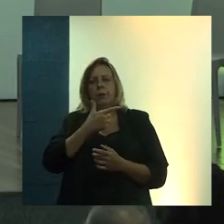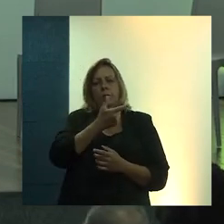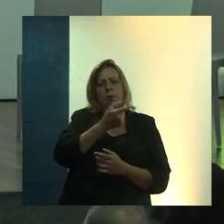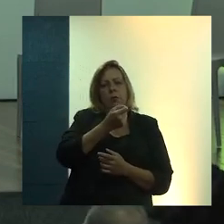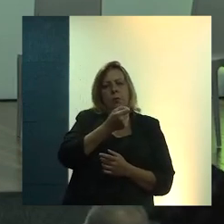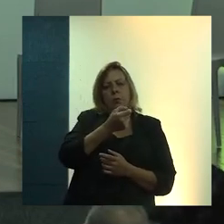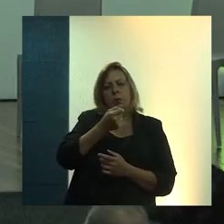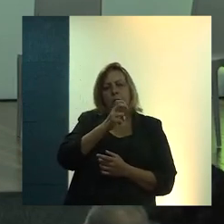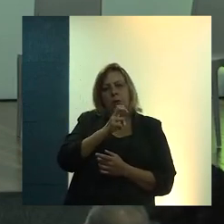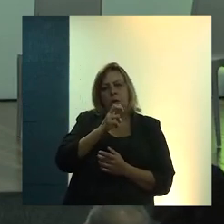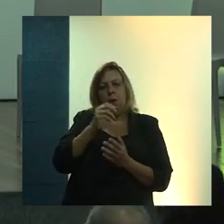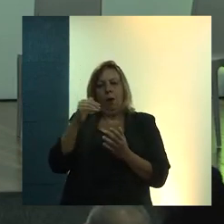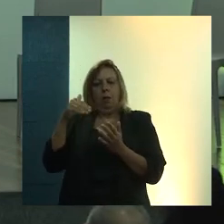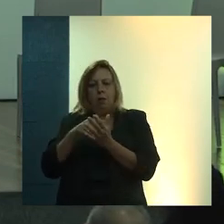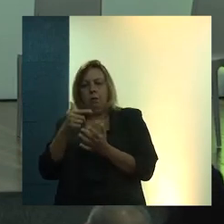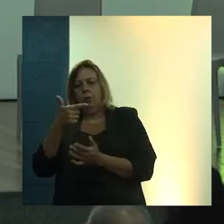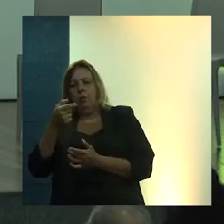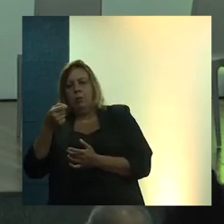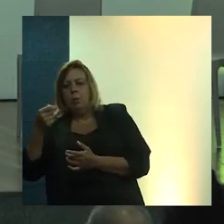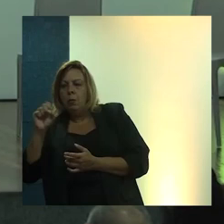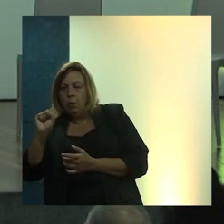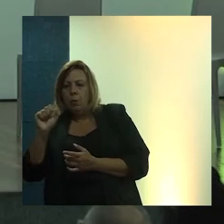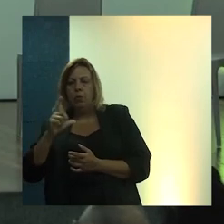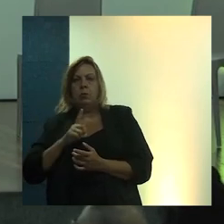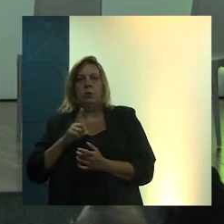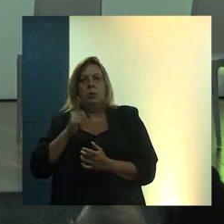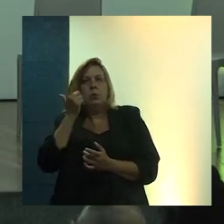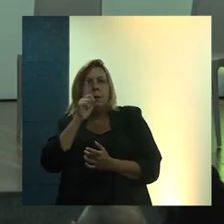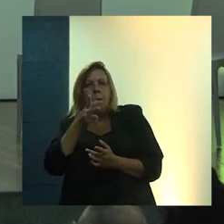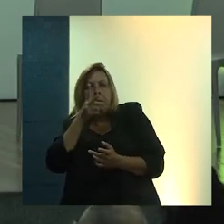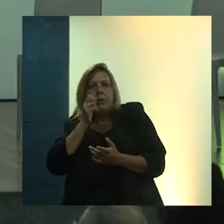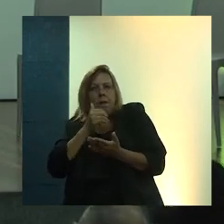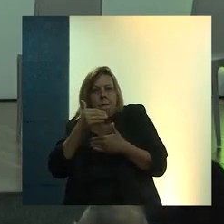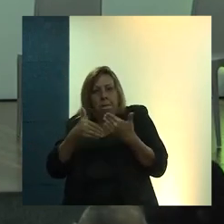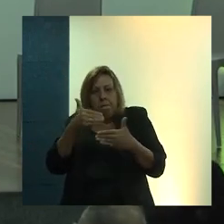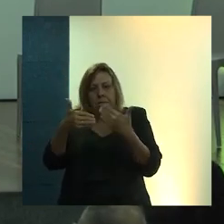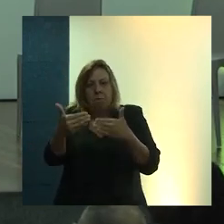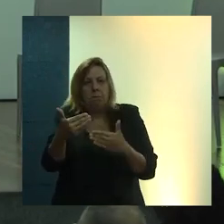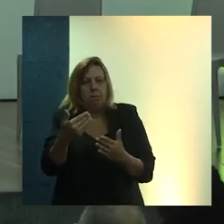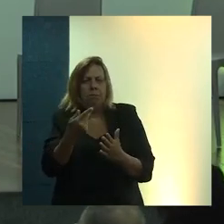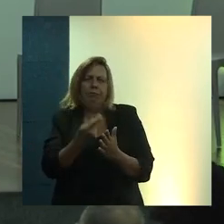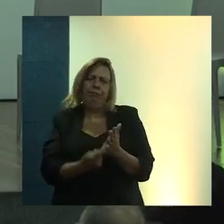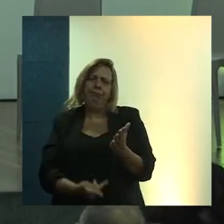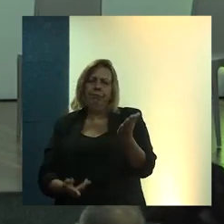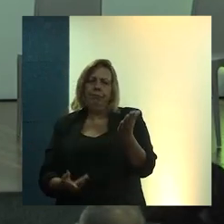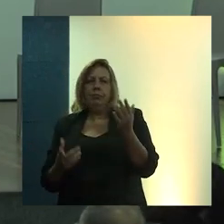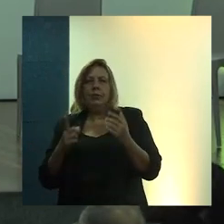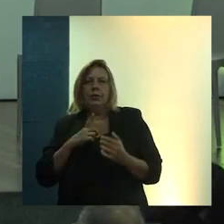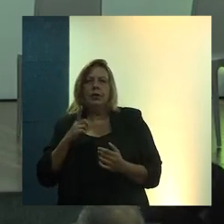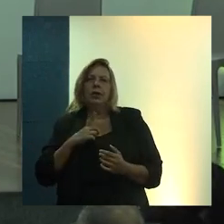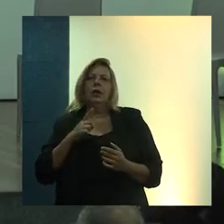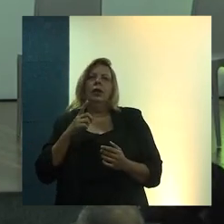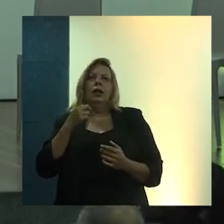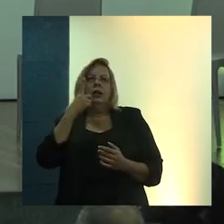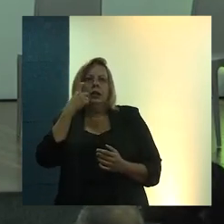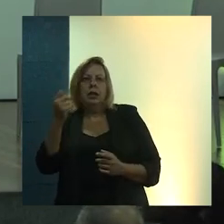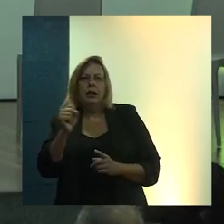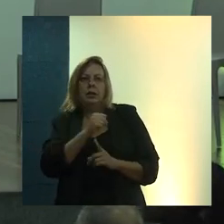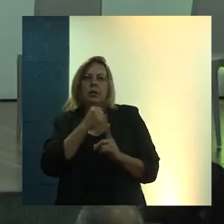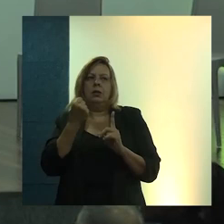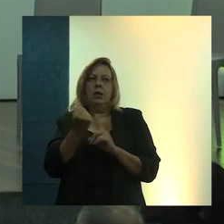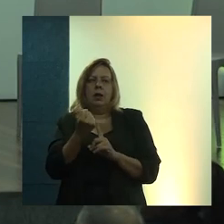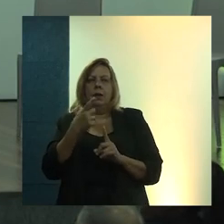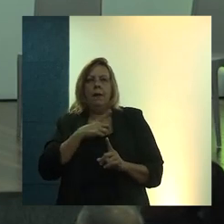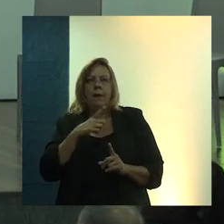eu mais ressentia? Para eu avançar em Atis, para avançar com projetos de interesse social, eu não tinha pessoal